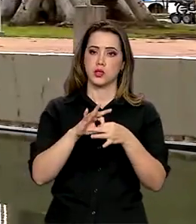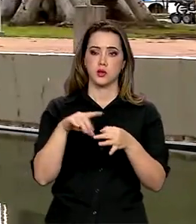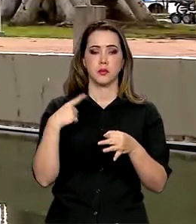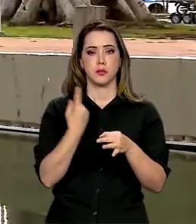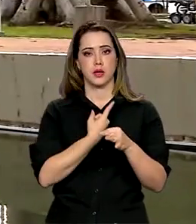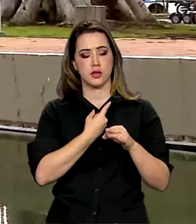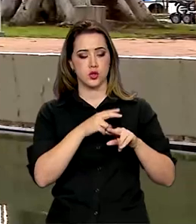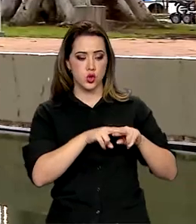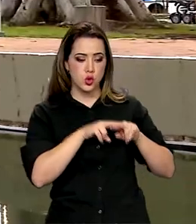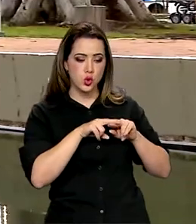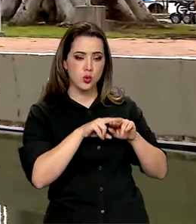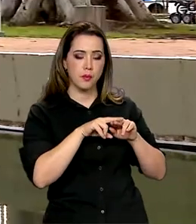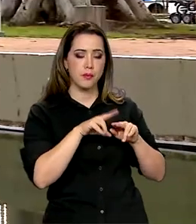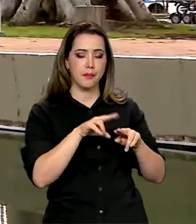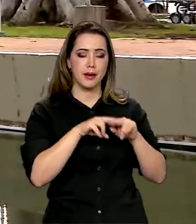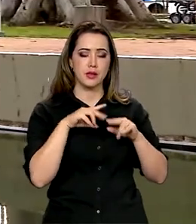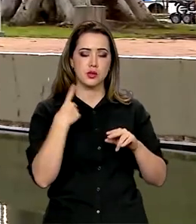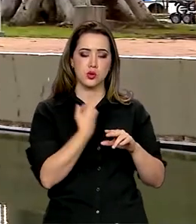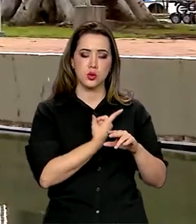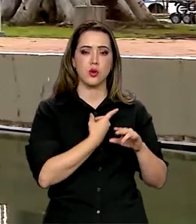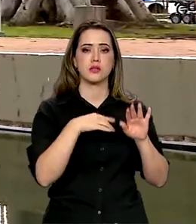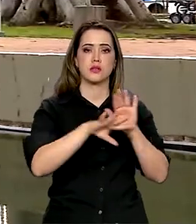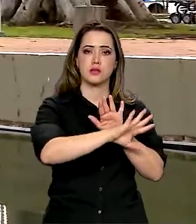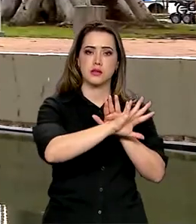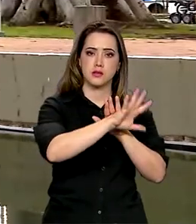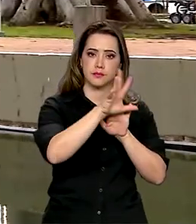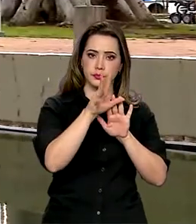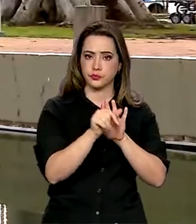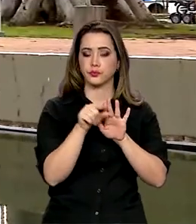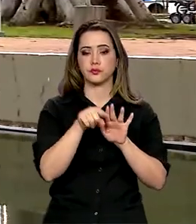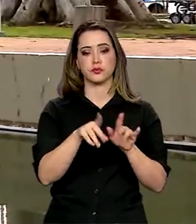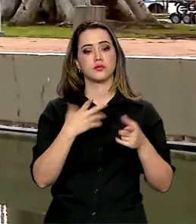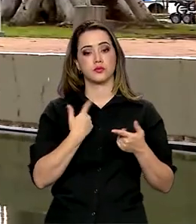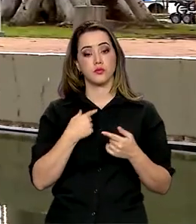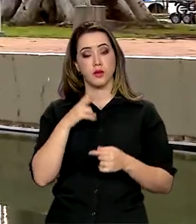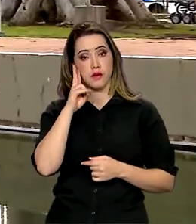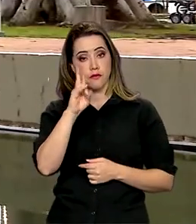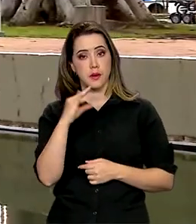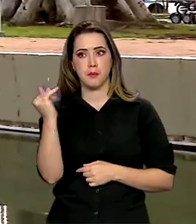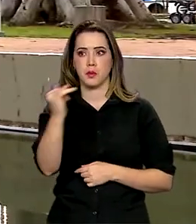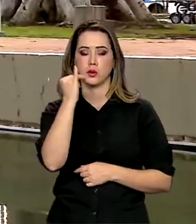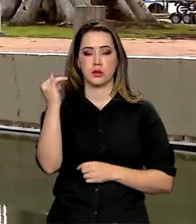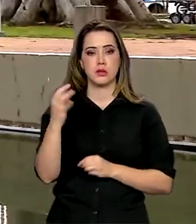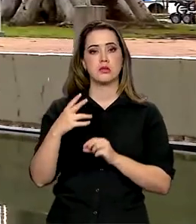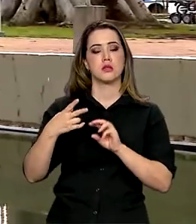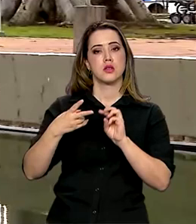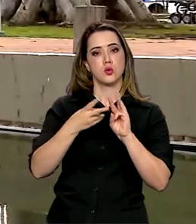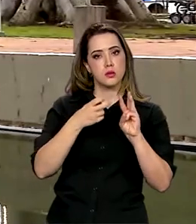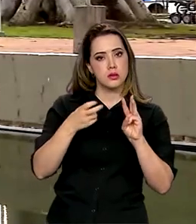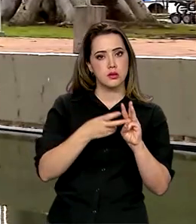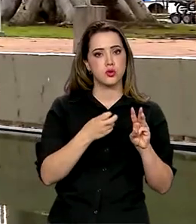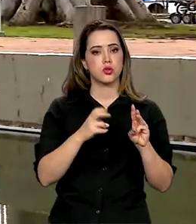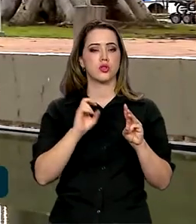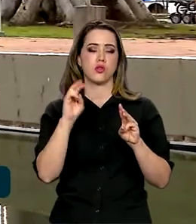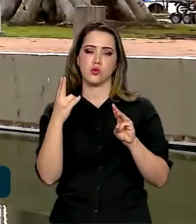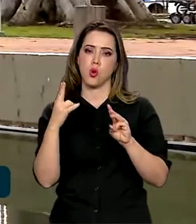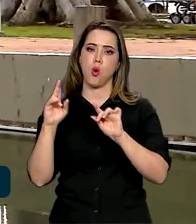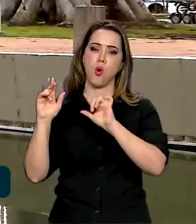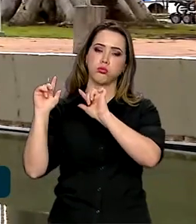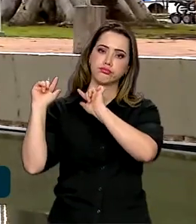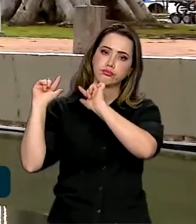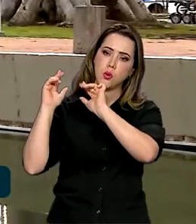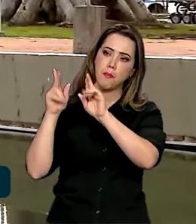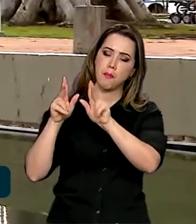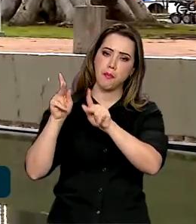reconhece, por exemplo, a contribuição dos povos indígenas e das comunidades locais para a conservação das